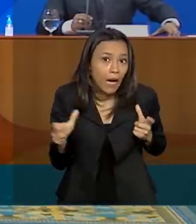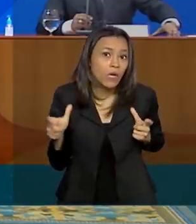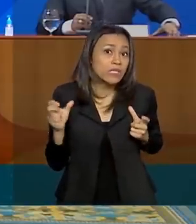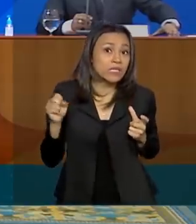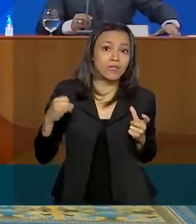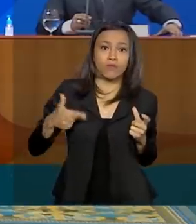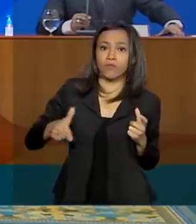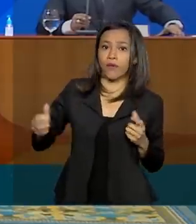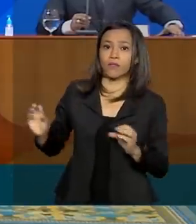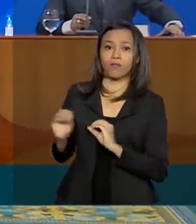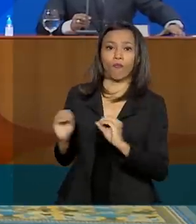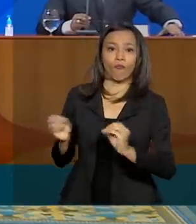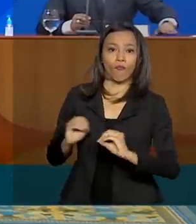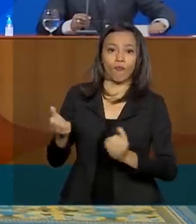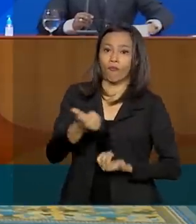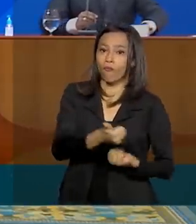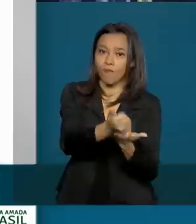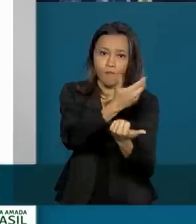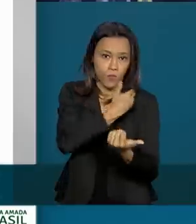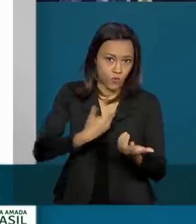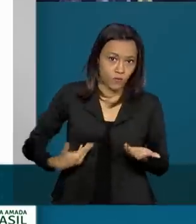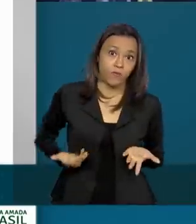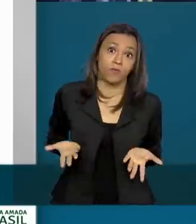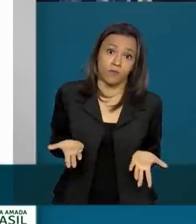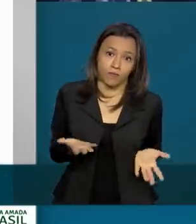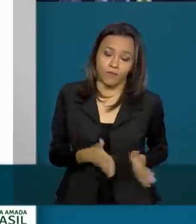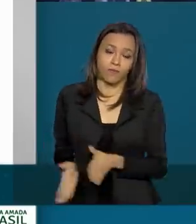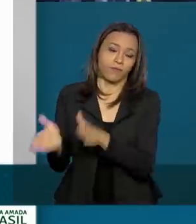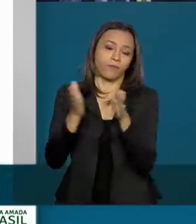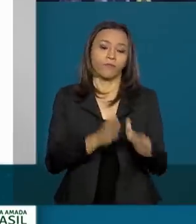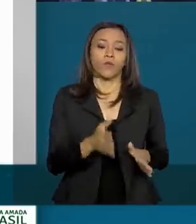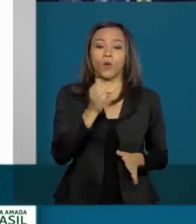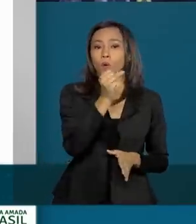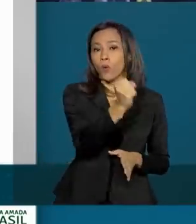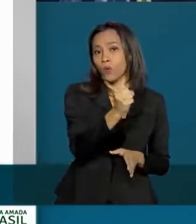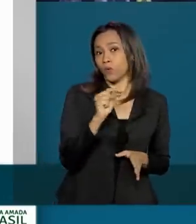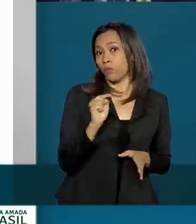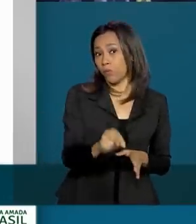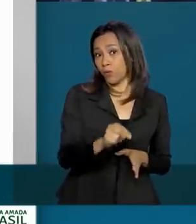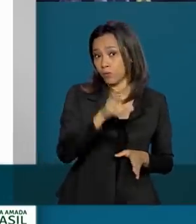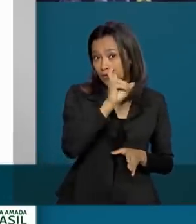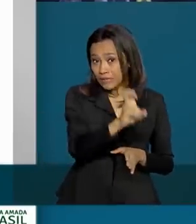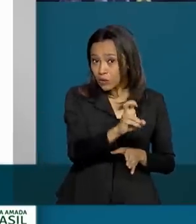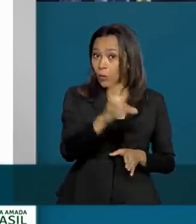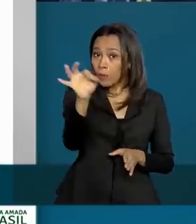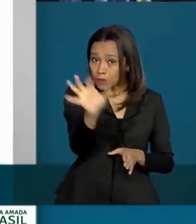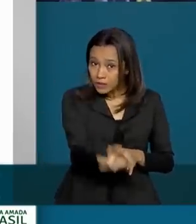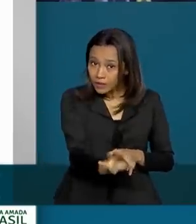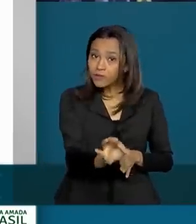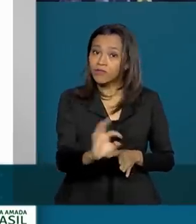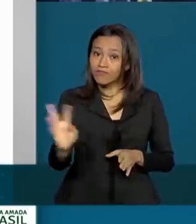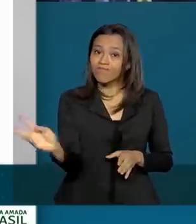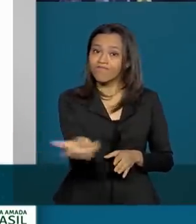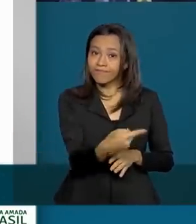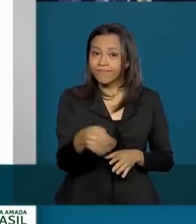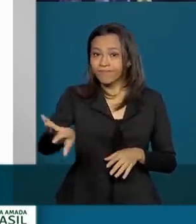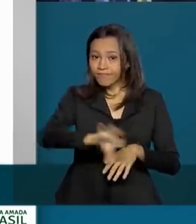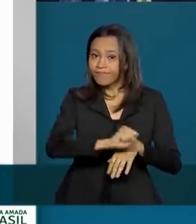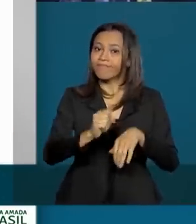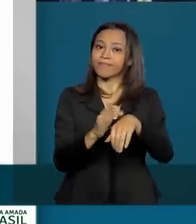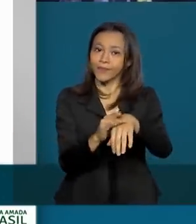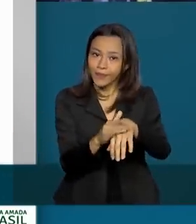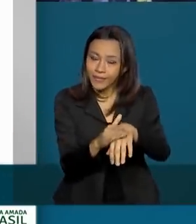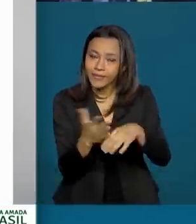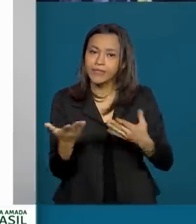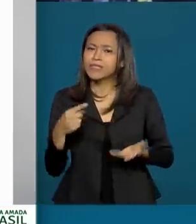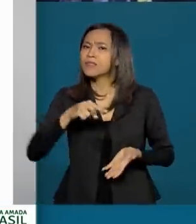as ações adotadas pelo governo. 8,5% das aldeias registraram casos de covid-19. Então, vou fazer